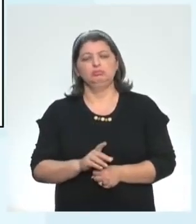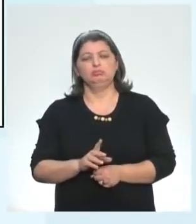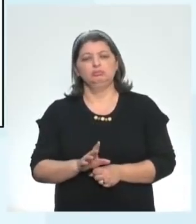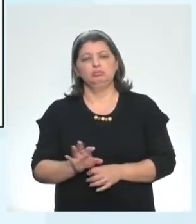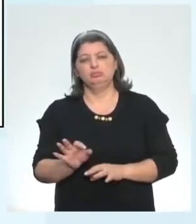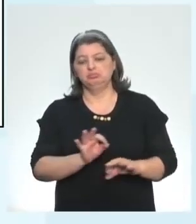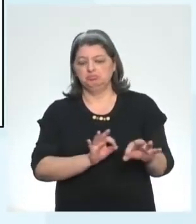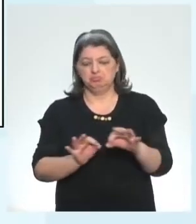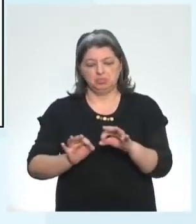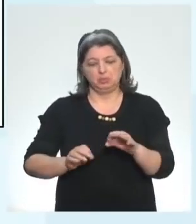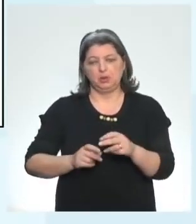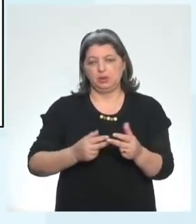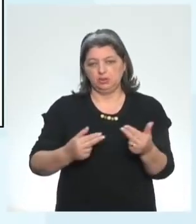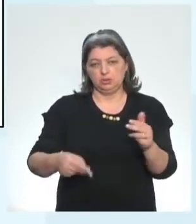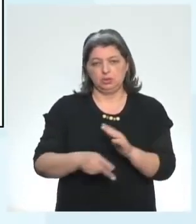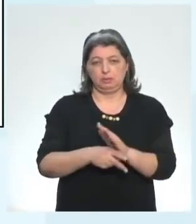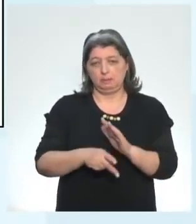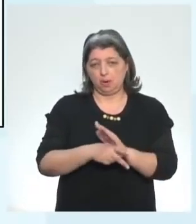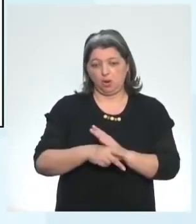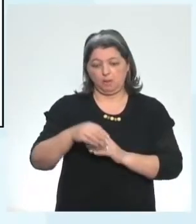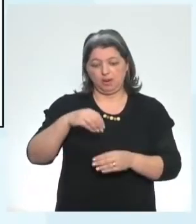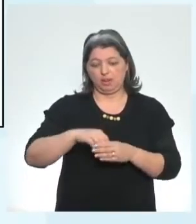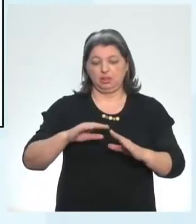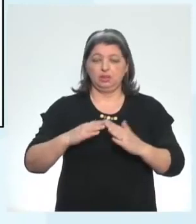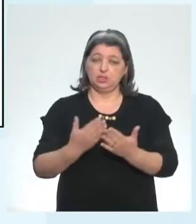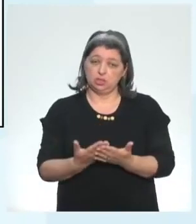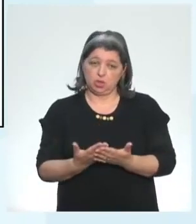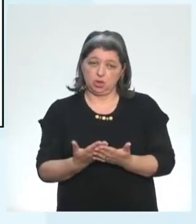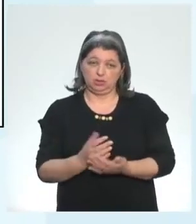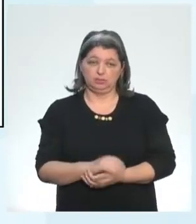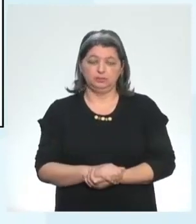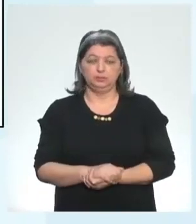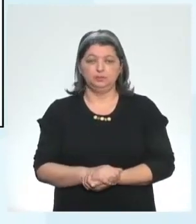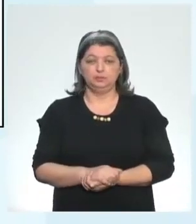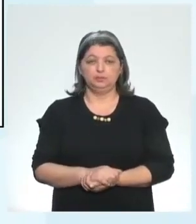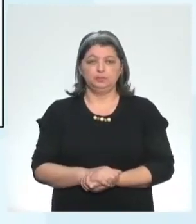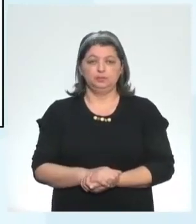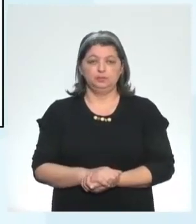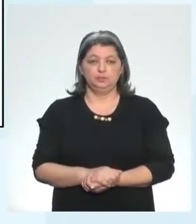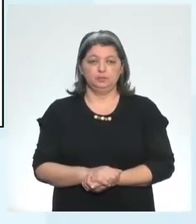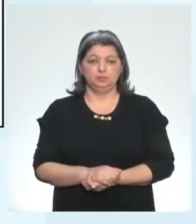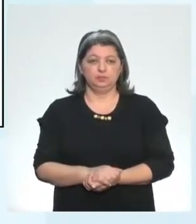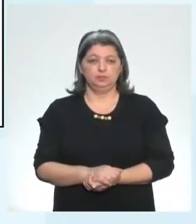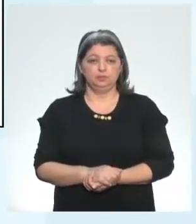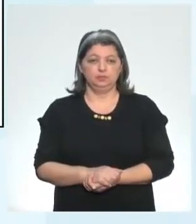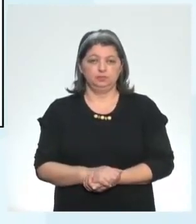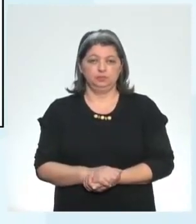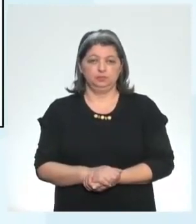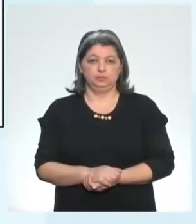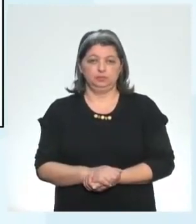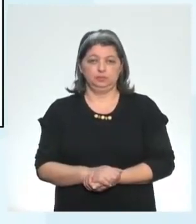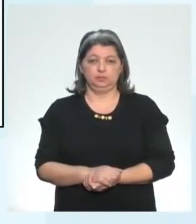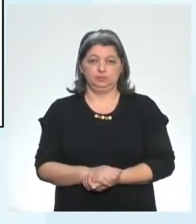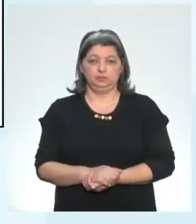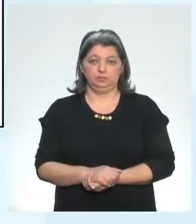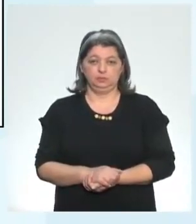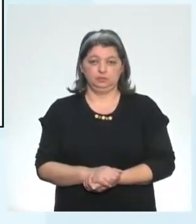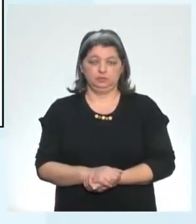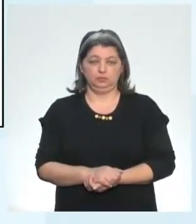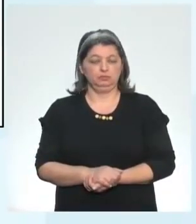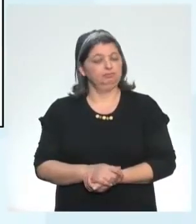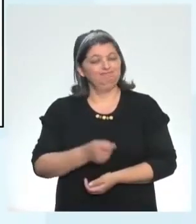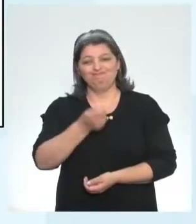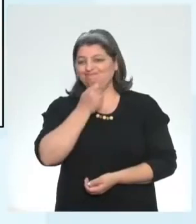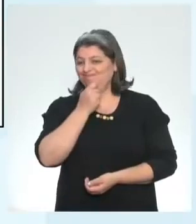figurinos lá para a escola. Ou, No, I haven't prepared any costumes for your school yet. Ainda